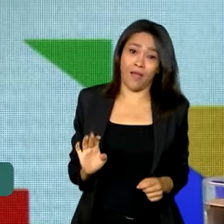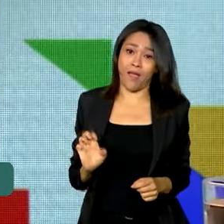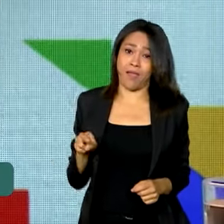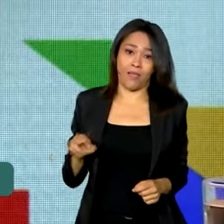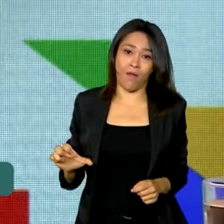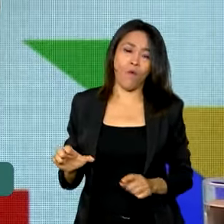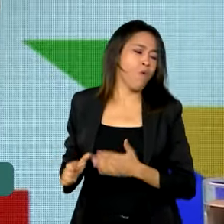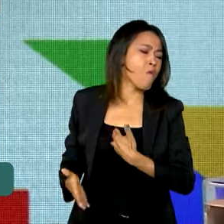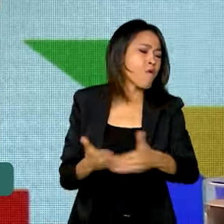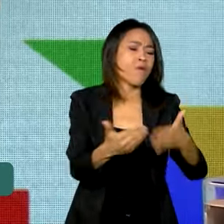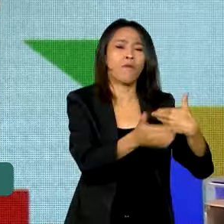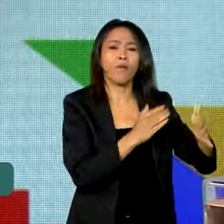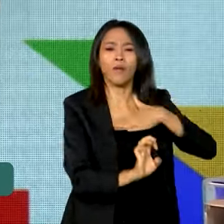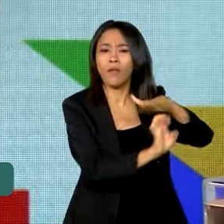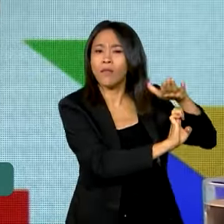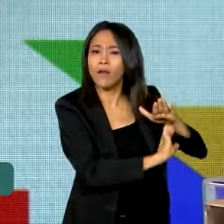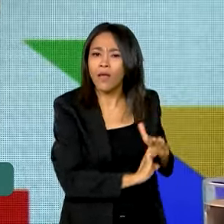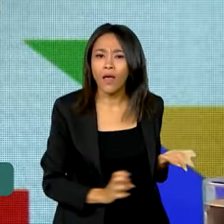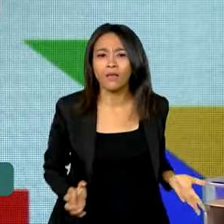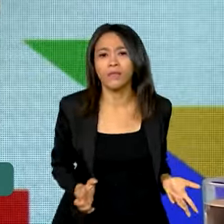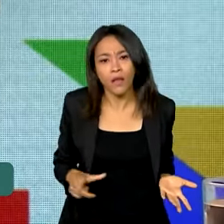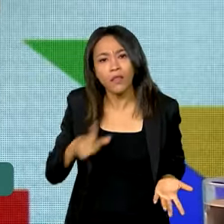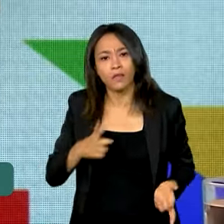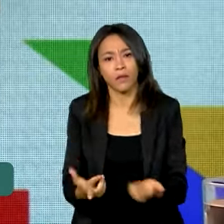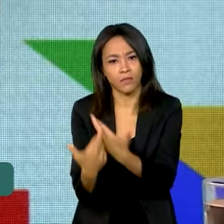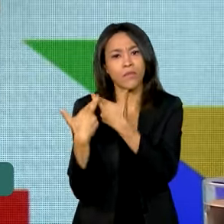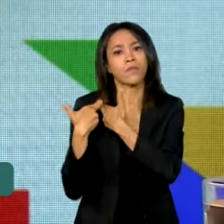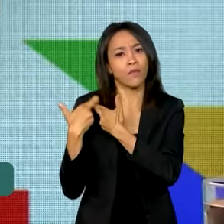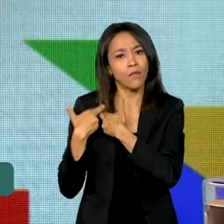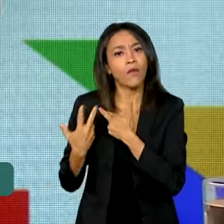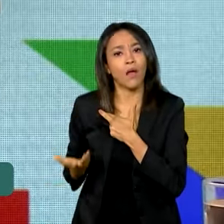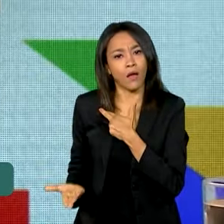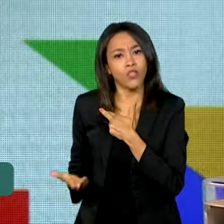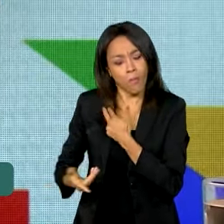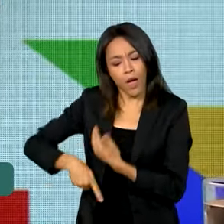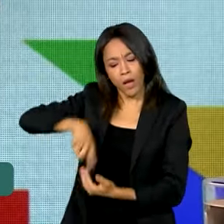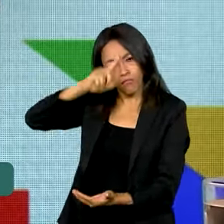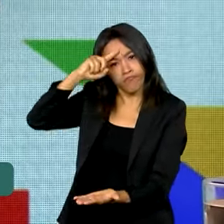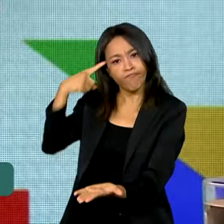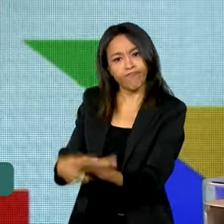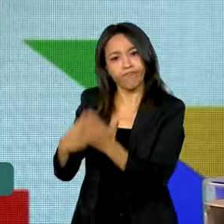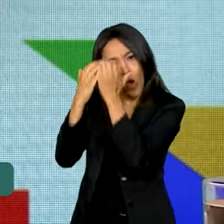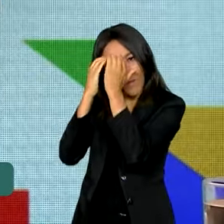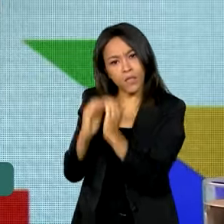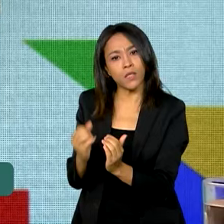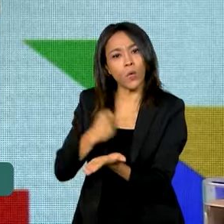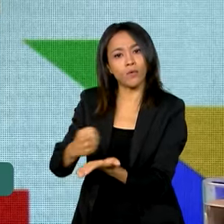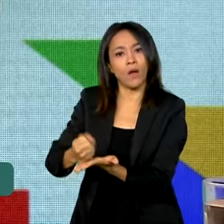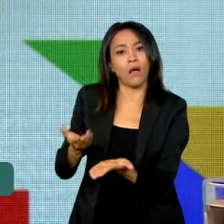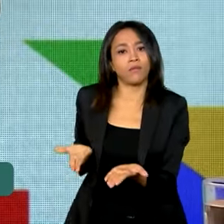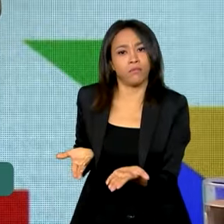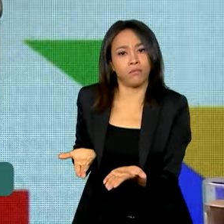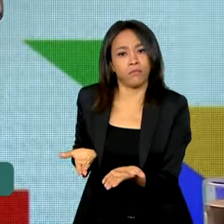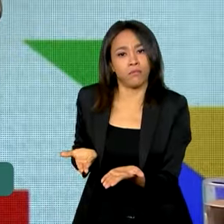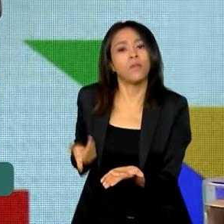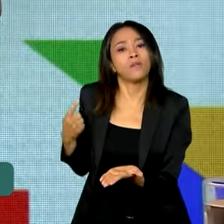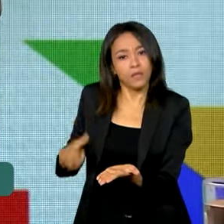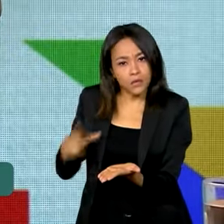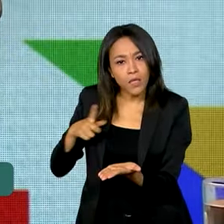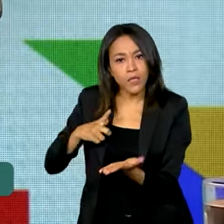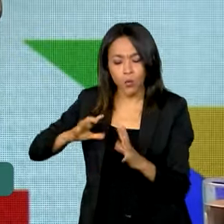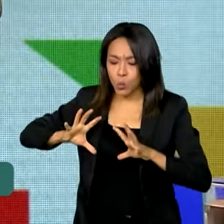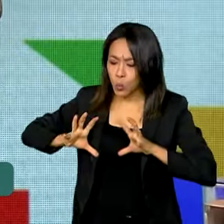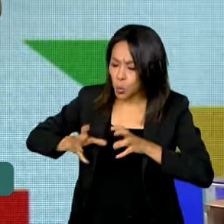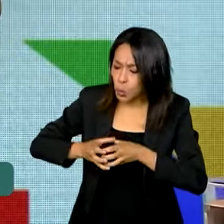ela passa a ter que ter, no mínimo, a responsabilidade para cumprir o contrato, dela ter que ter uma diretoria,